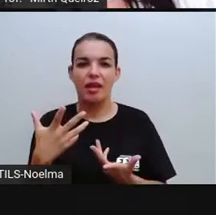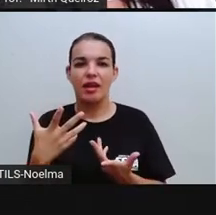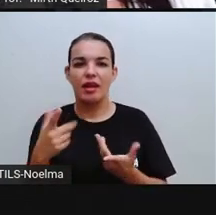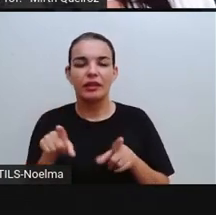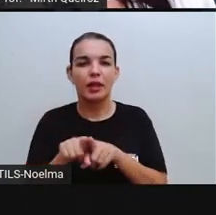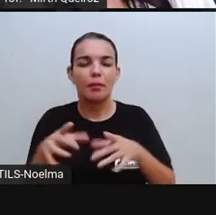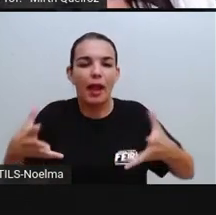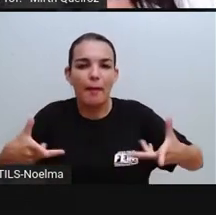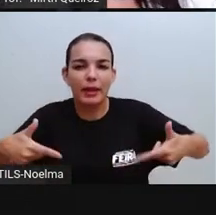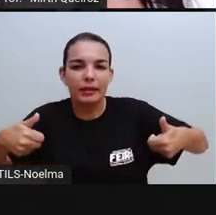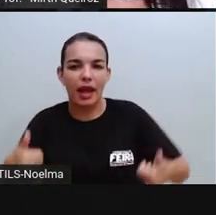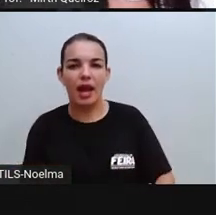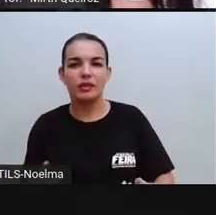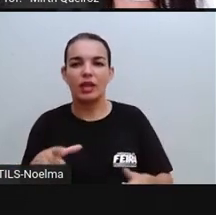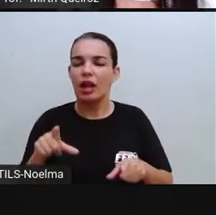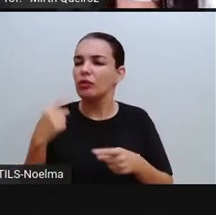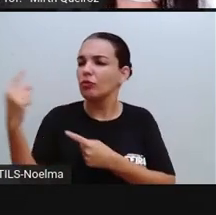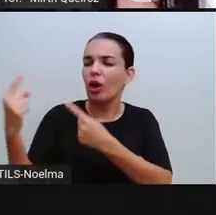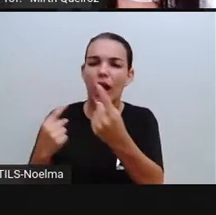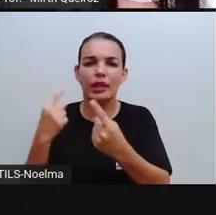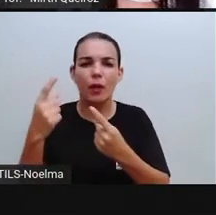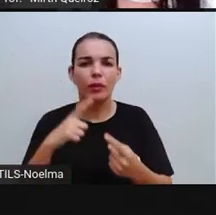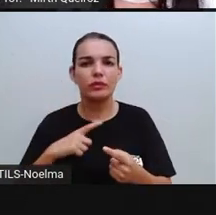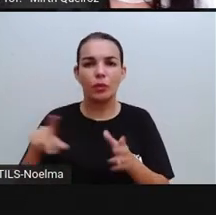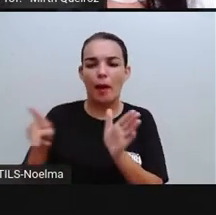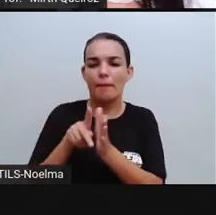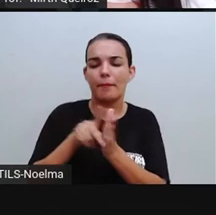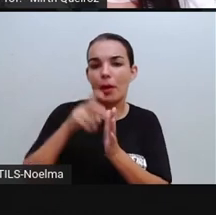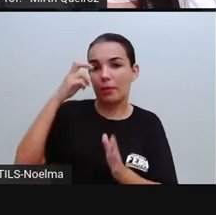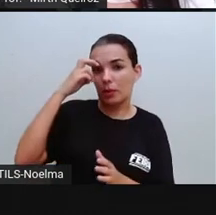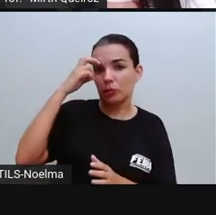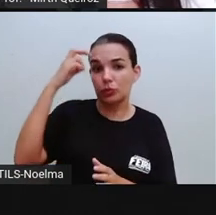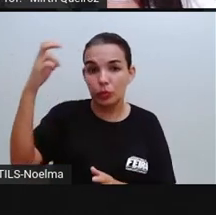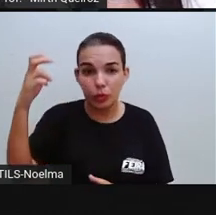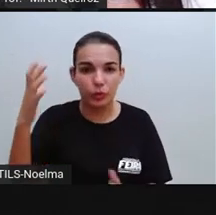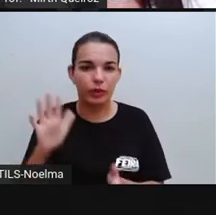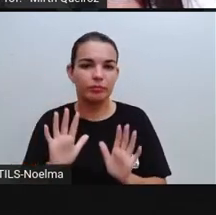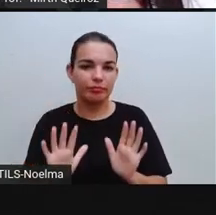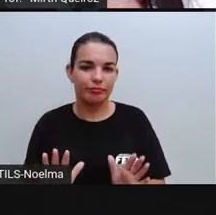eles tinham a mesma cultura, todos eles tinham a mesma língua, e não era assim.